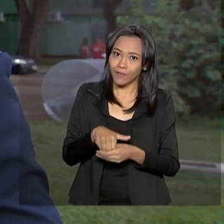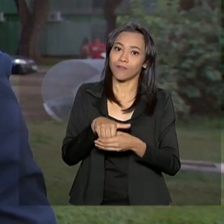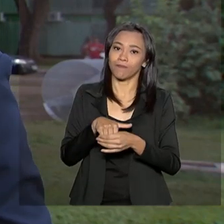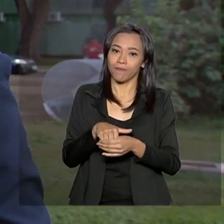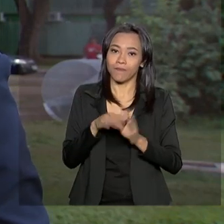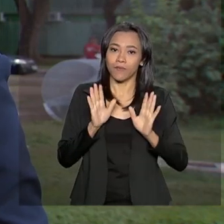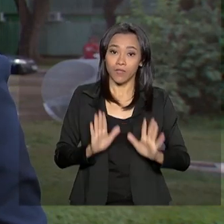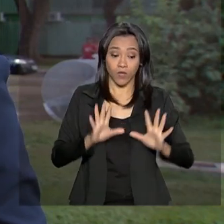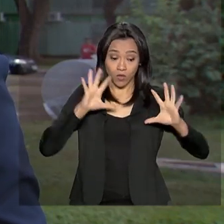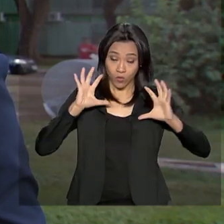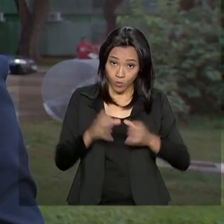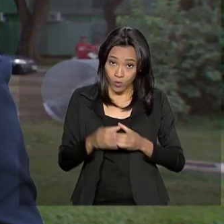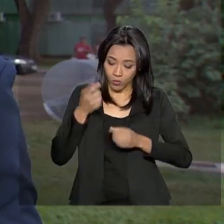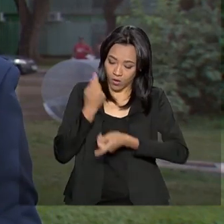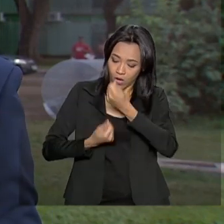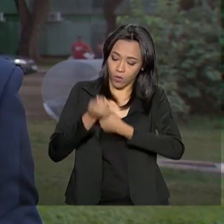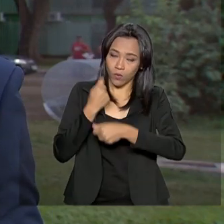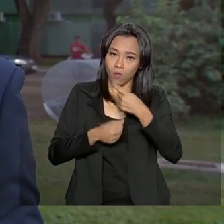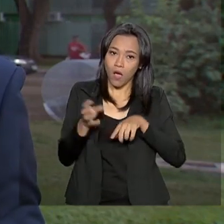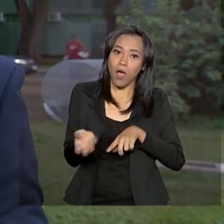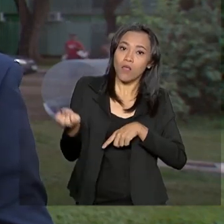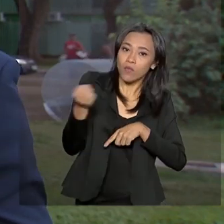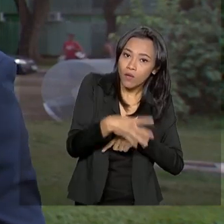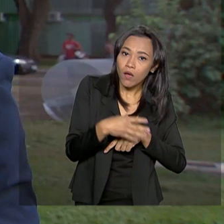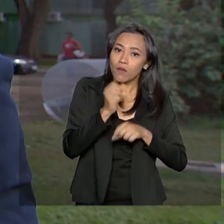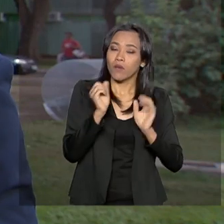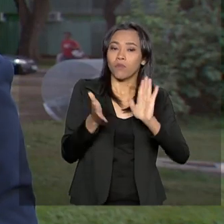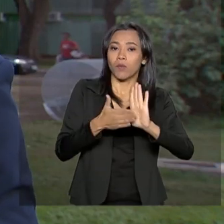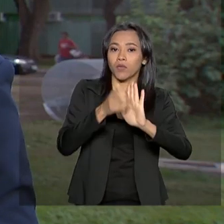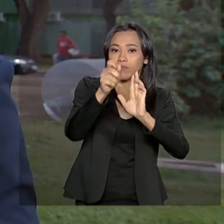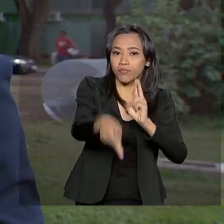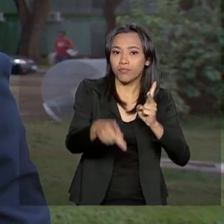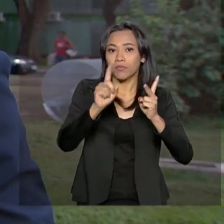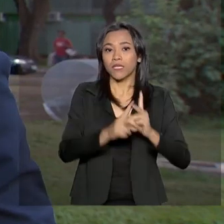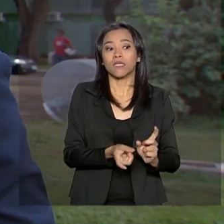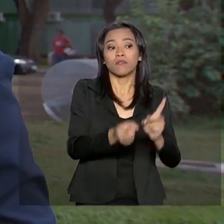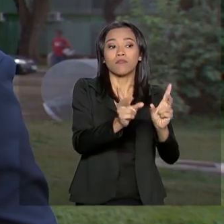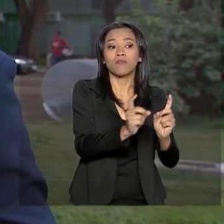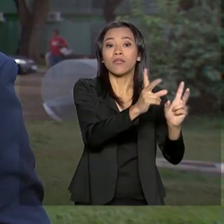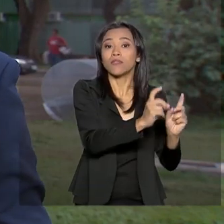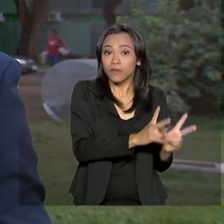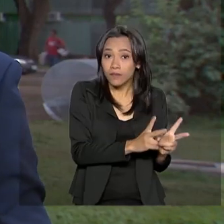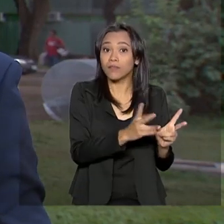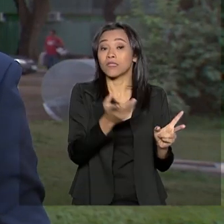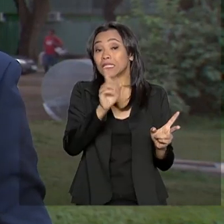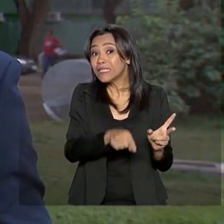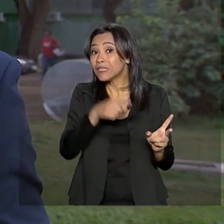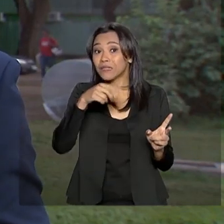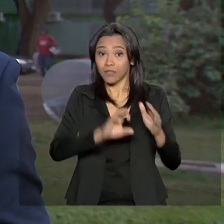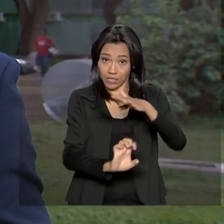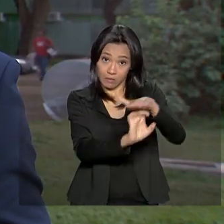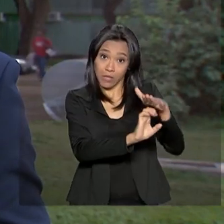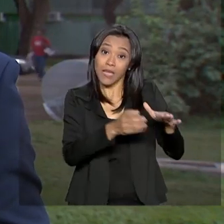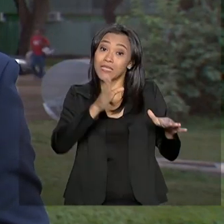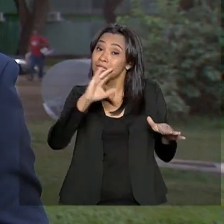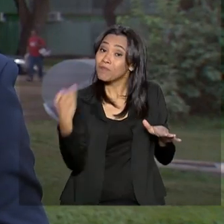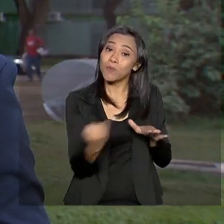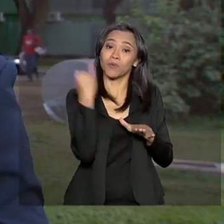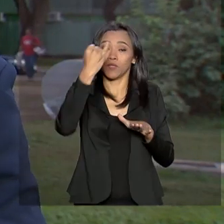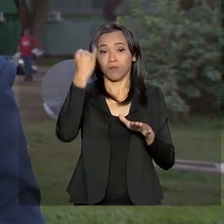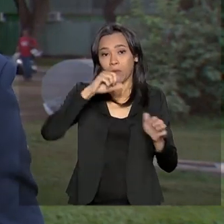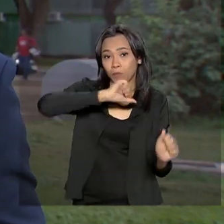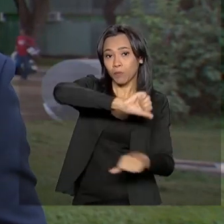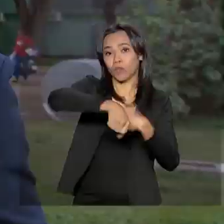Para a equipe econômica, a nova previdência e as privatizações são fundamentais para mudar o cenário do país